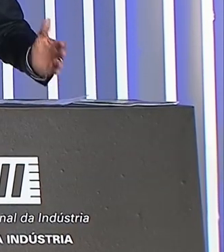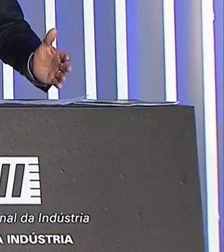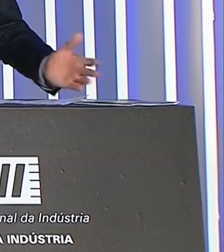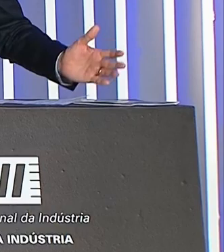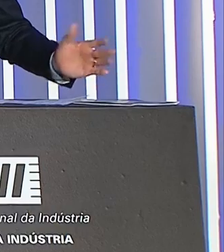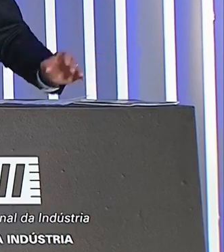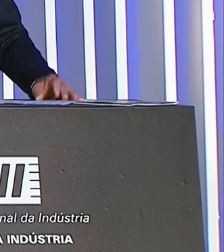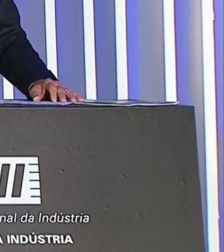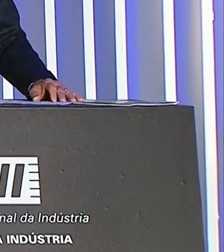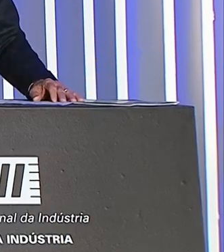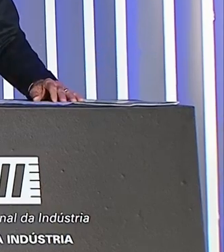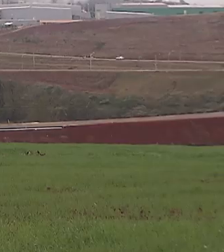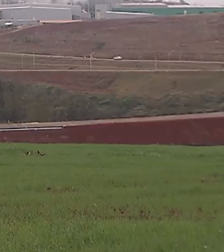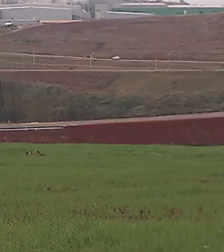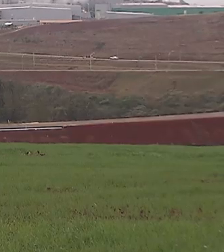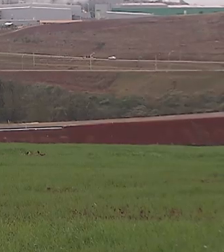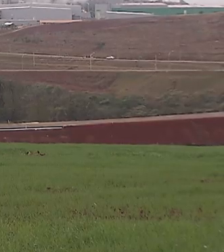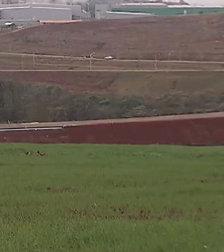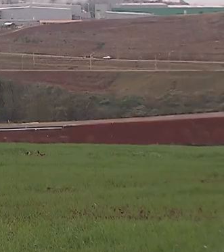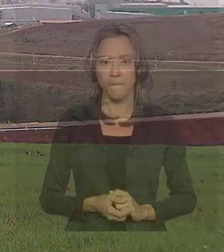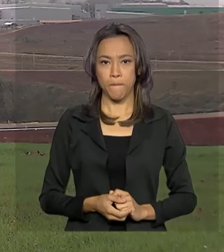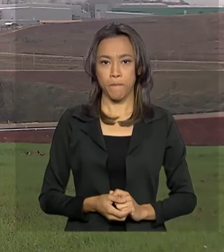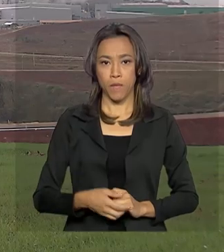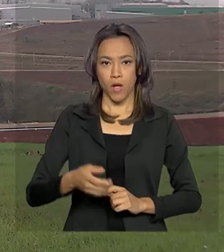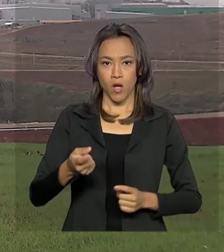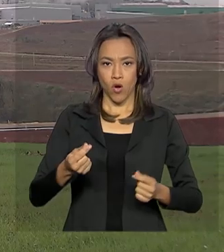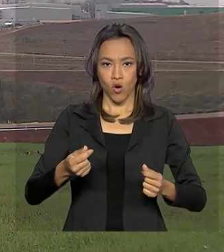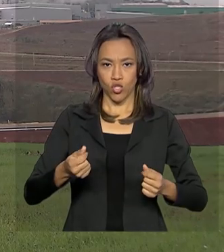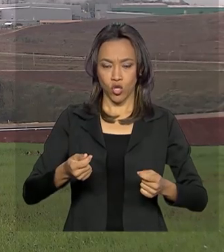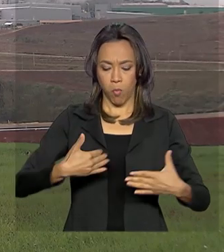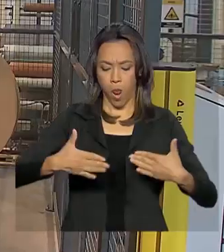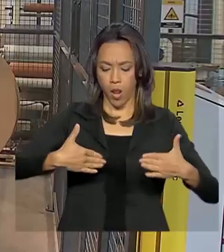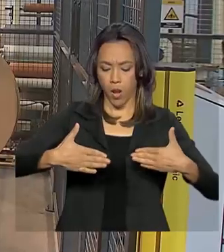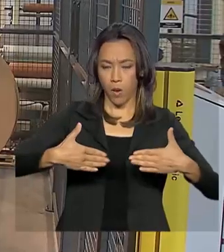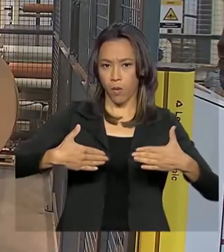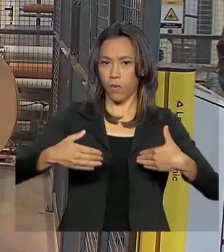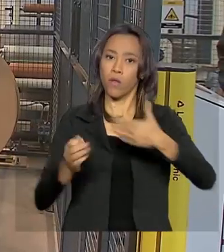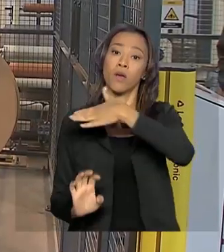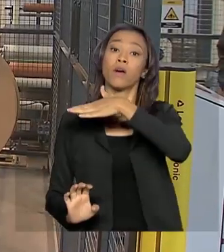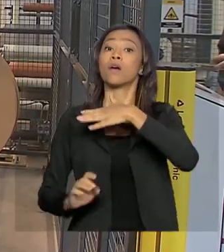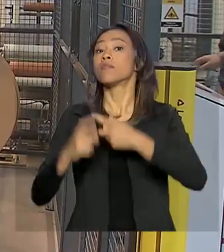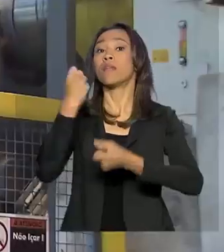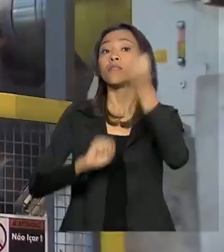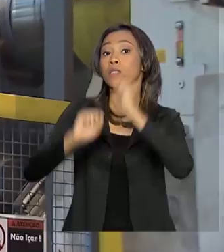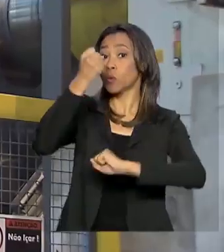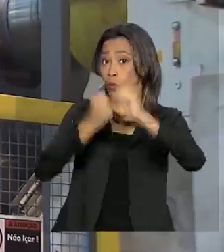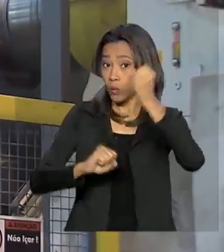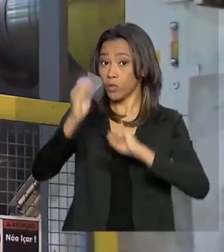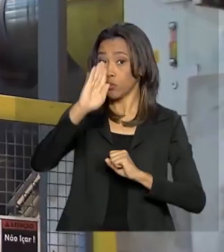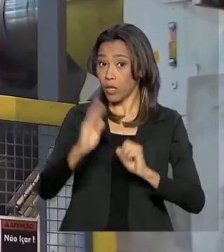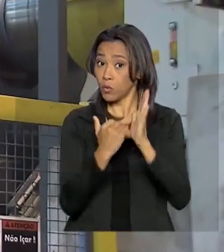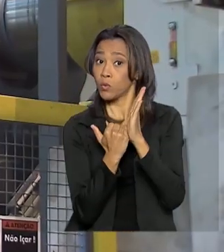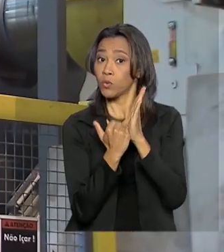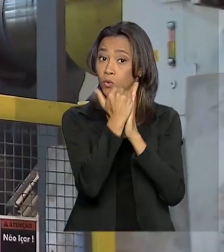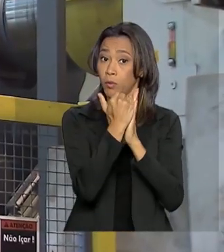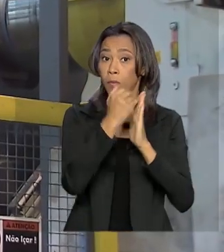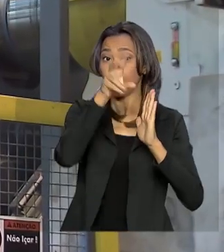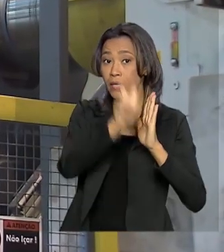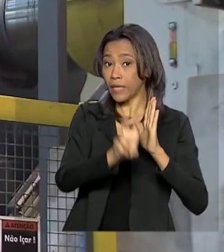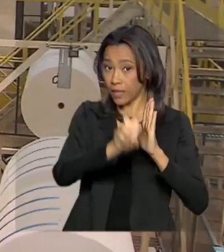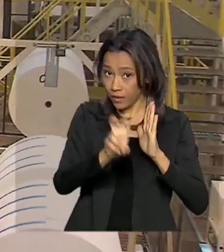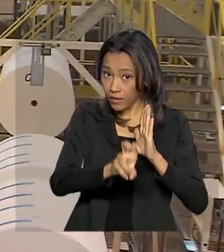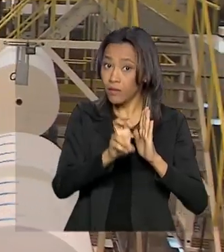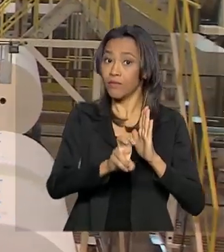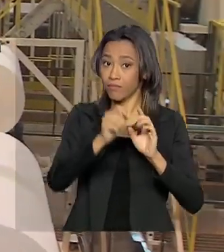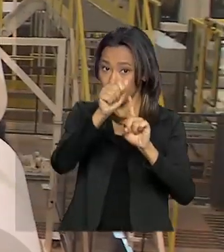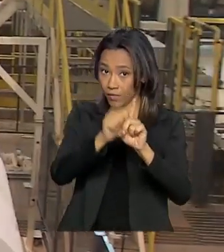meios de realmente mudar o Brasil. O faturamento das indústrias brasileiras subiu pelo quinto mês consecutivo, junto com